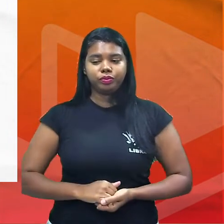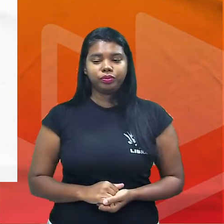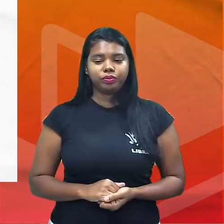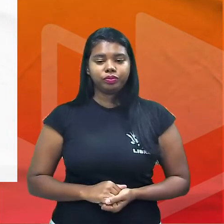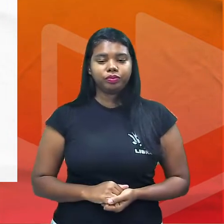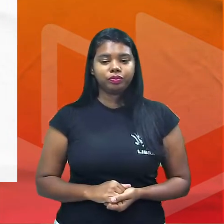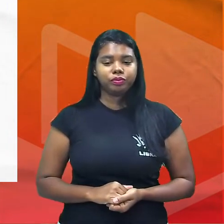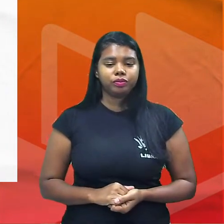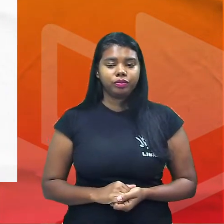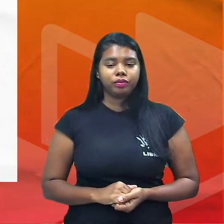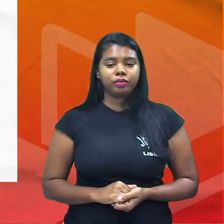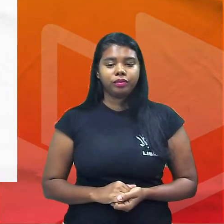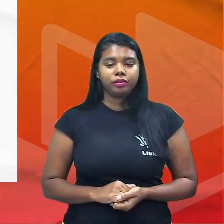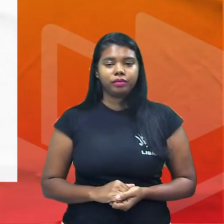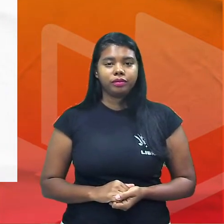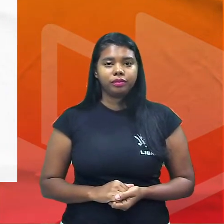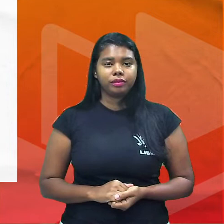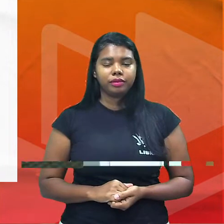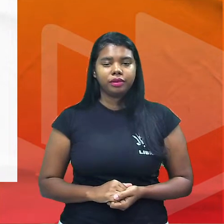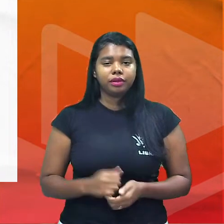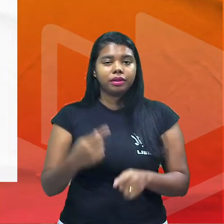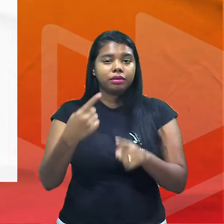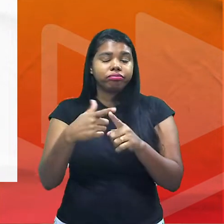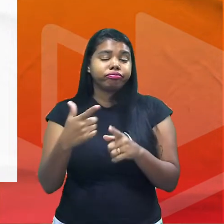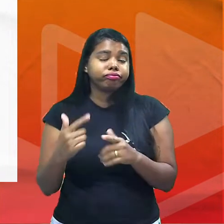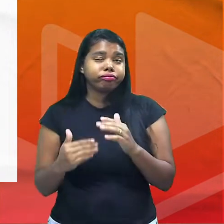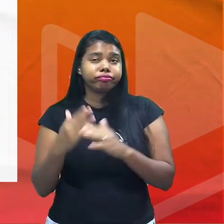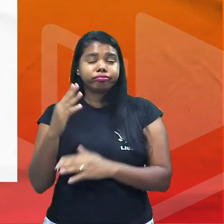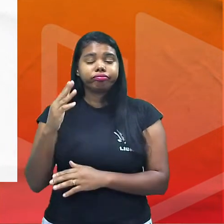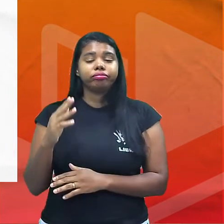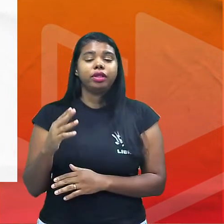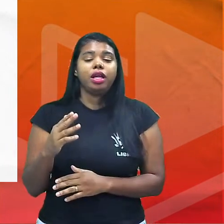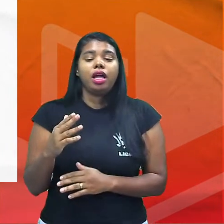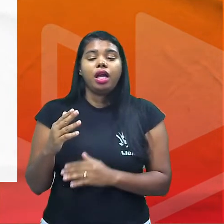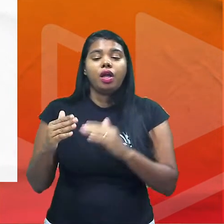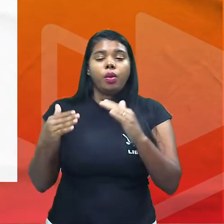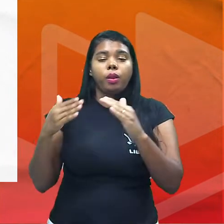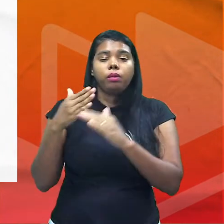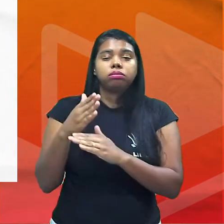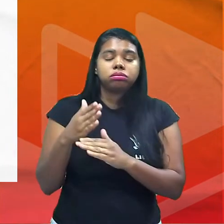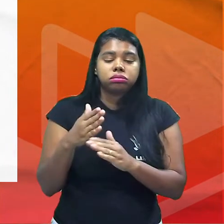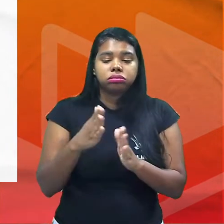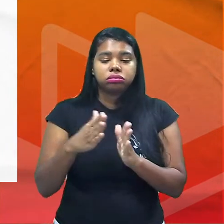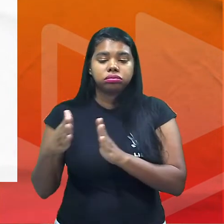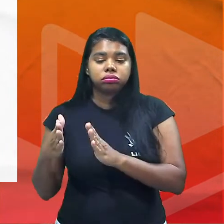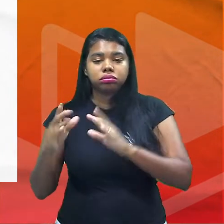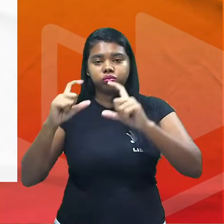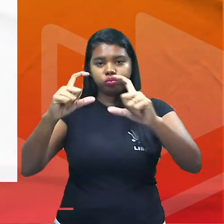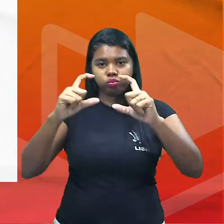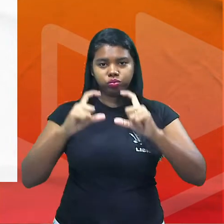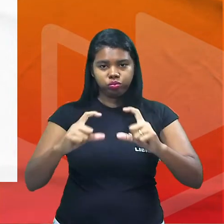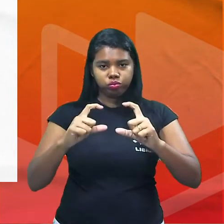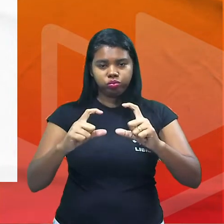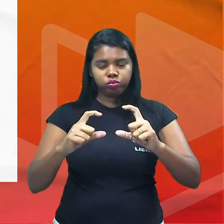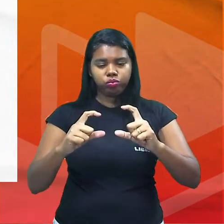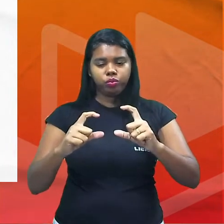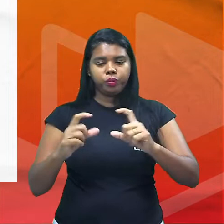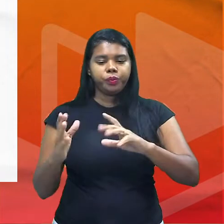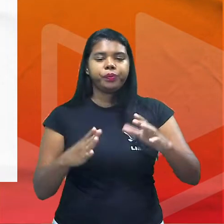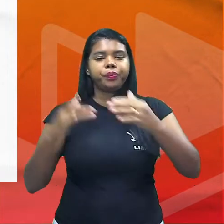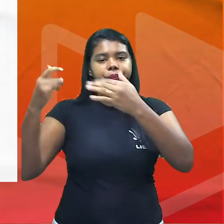da atualização essa atualização constante porque senão nós ficamos ultrapassados aí ele continua segundo parágrafo as profissões